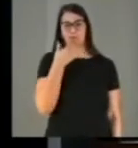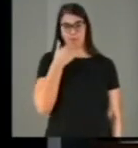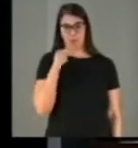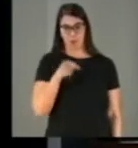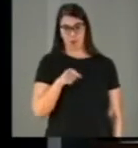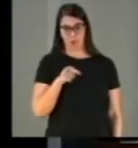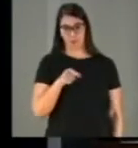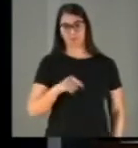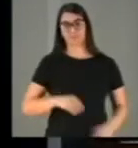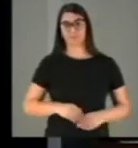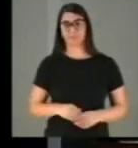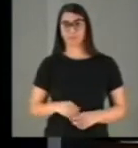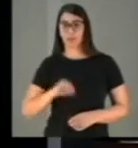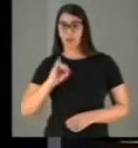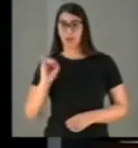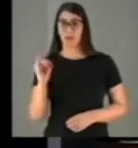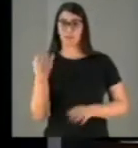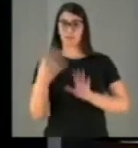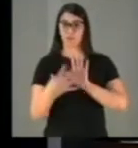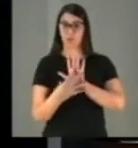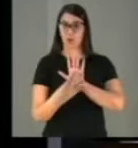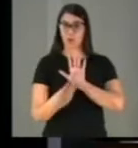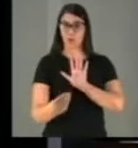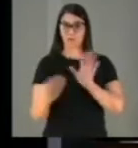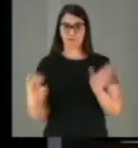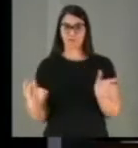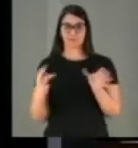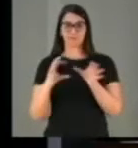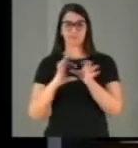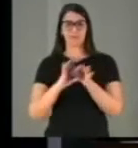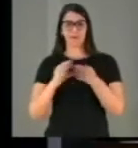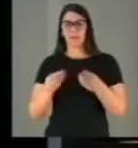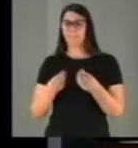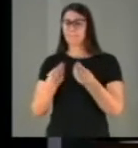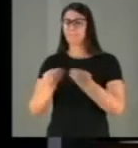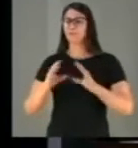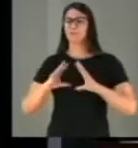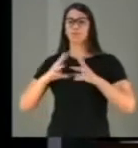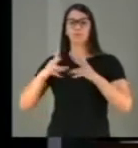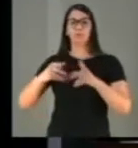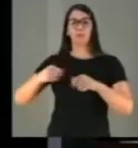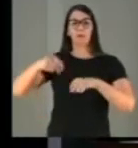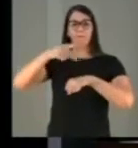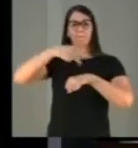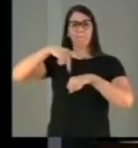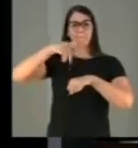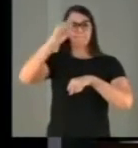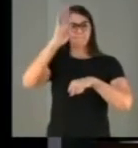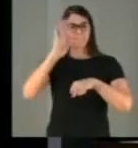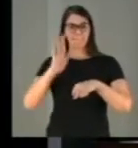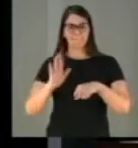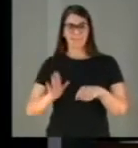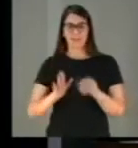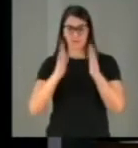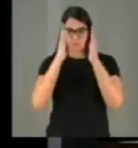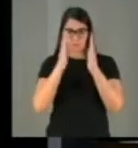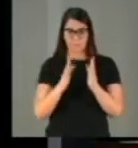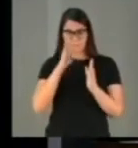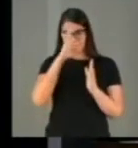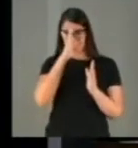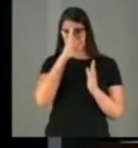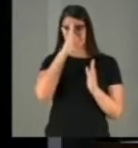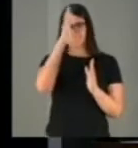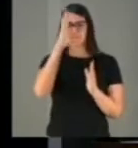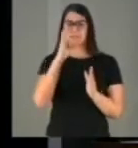Aproveitar o modelo integrado para servir todo o país como espinha dorsal da atividade